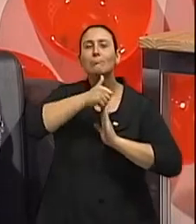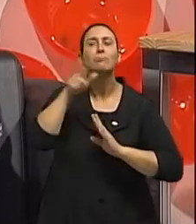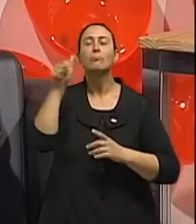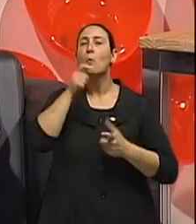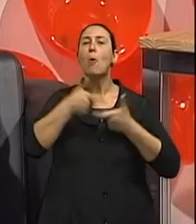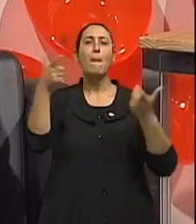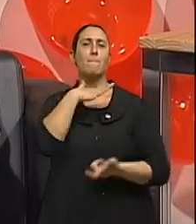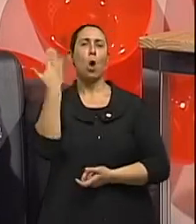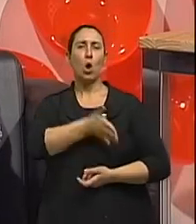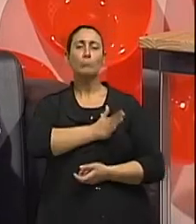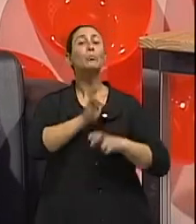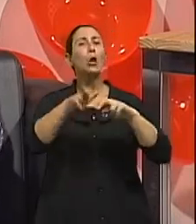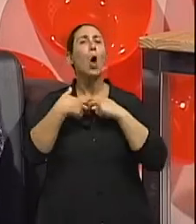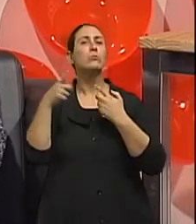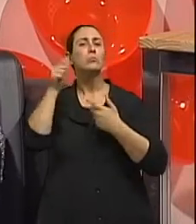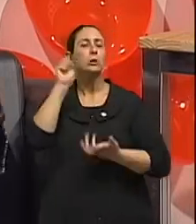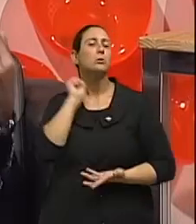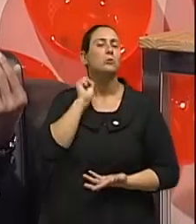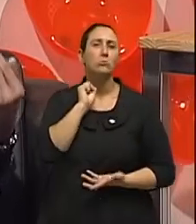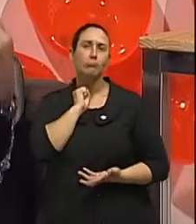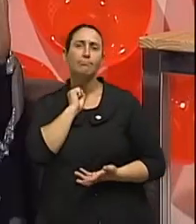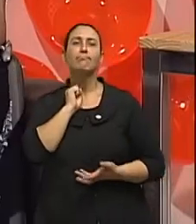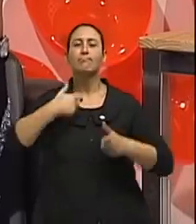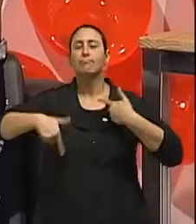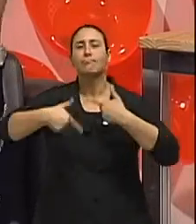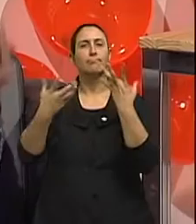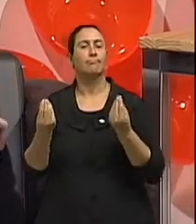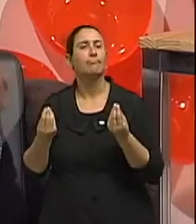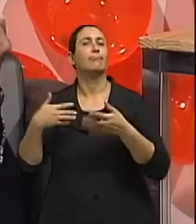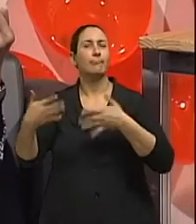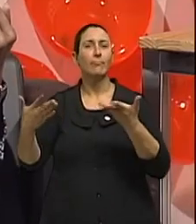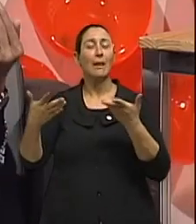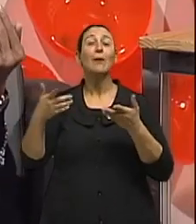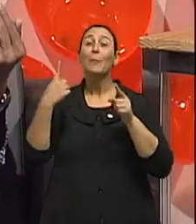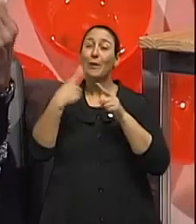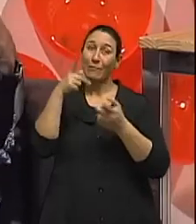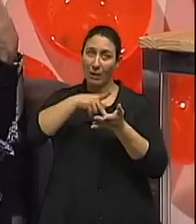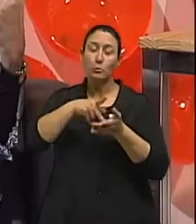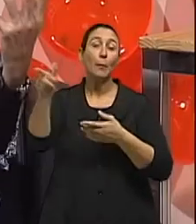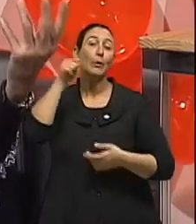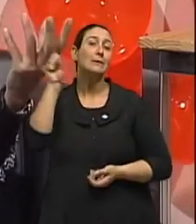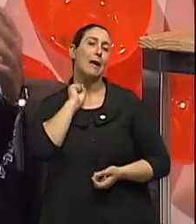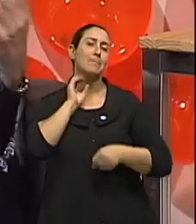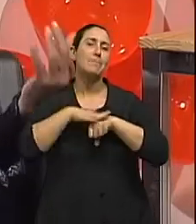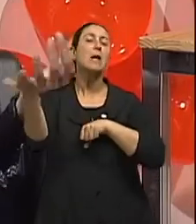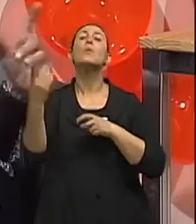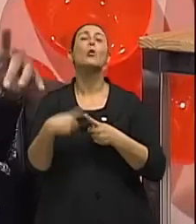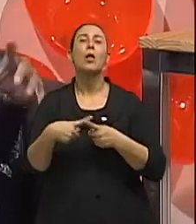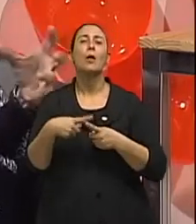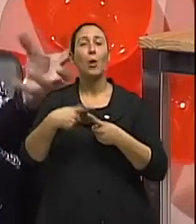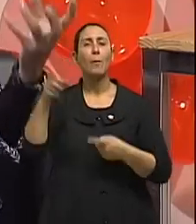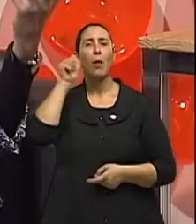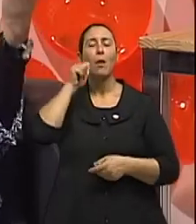Então, as mulheres, em princípio, elas têm mais estresse do que os homens porque elas têm mais